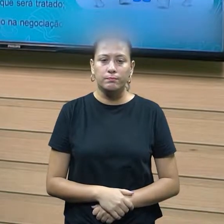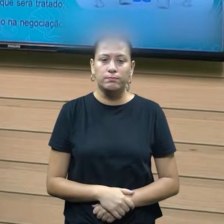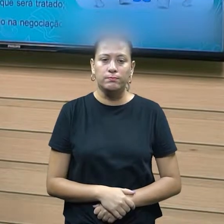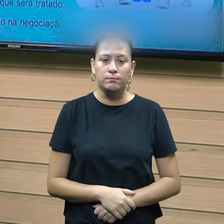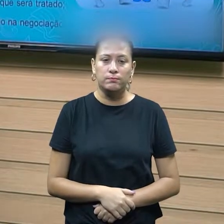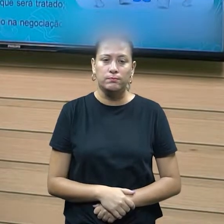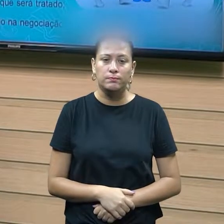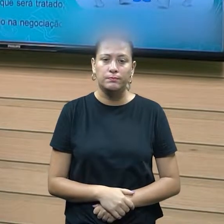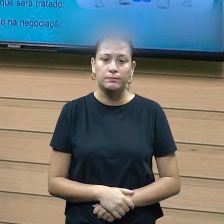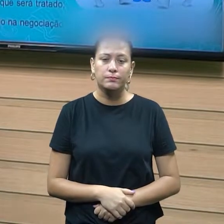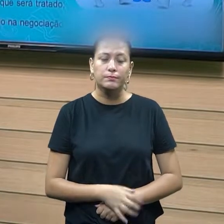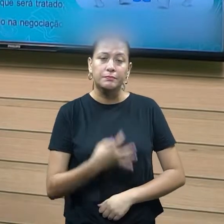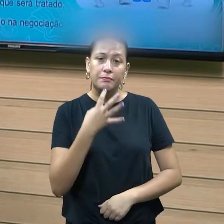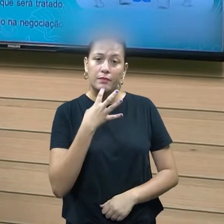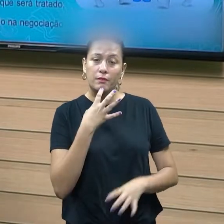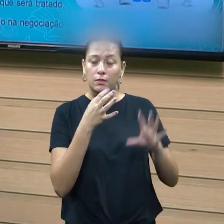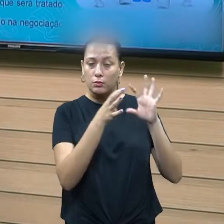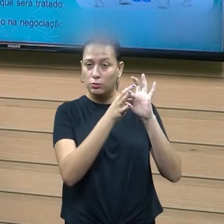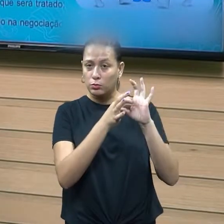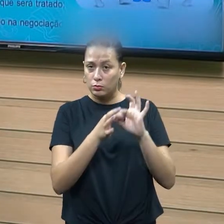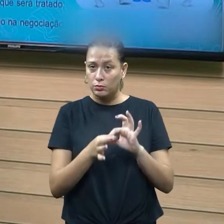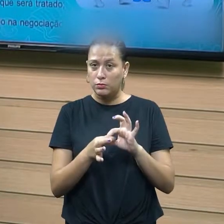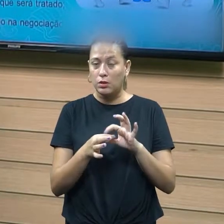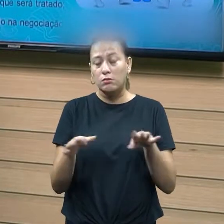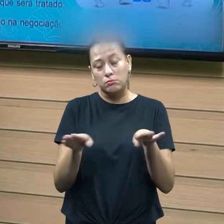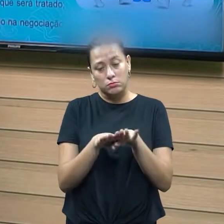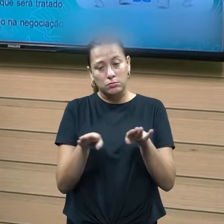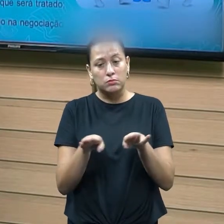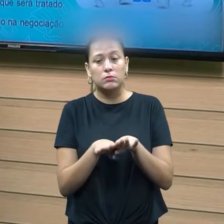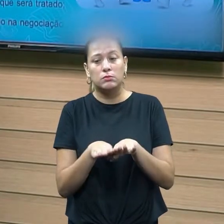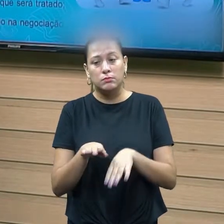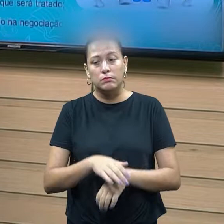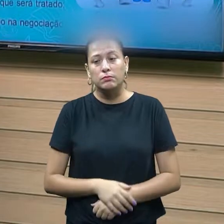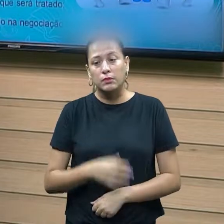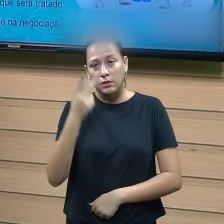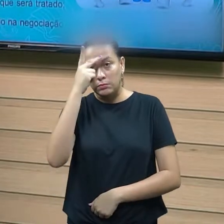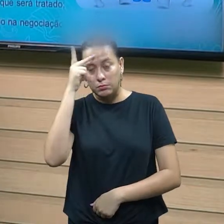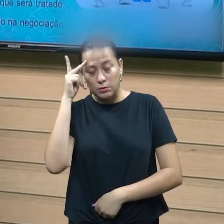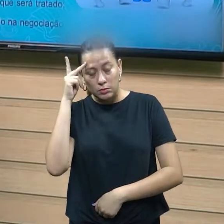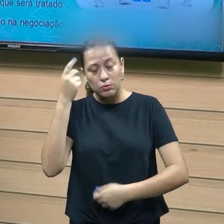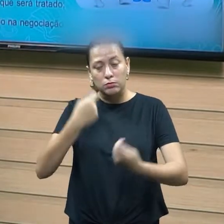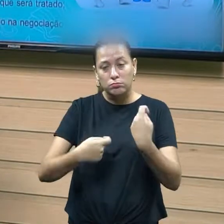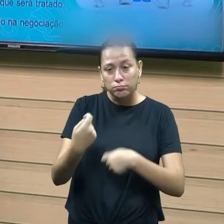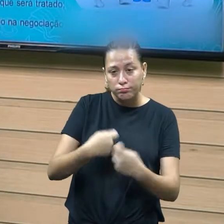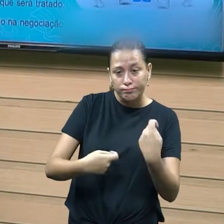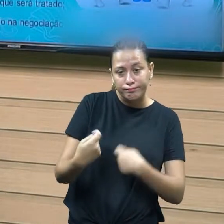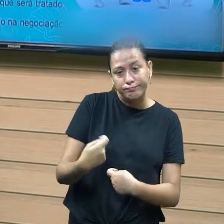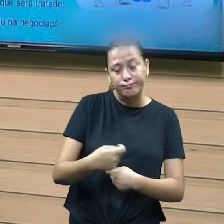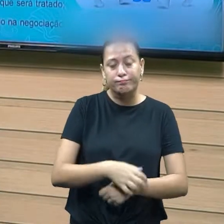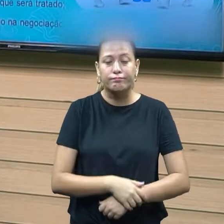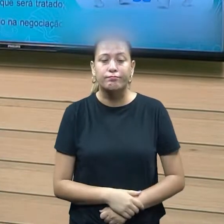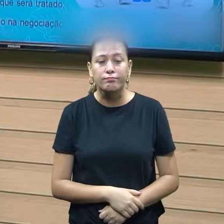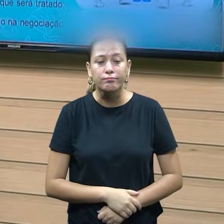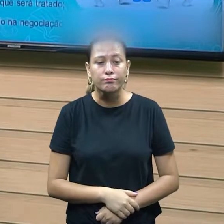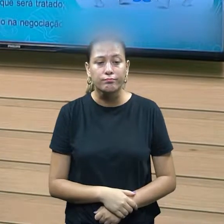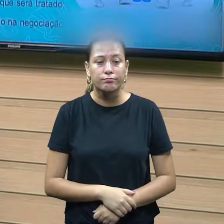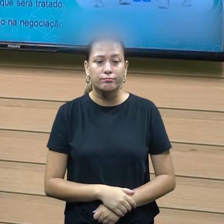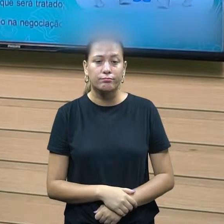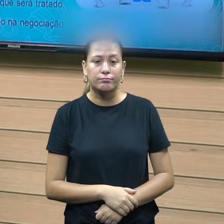todas as situações que as partes que eu conhecer, as partes que eu desenvolvi, saber meus objetivos, para que eu possa